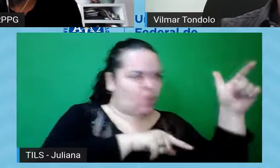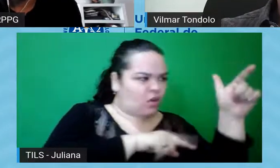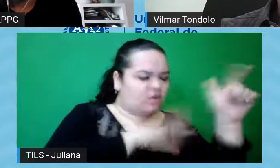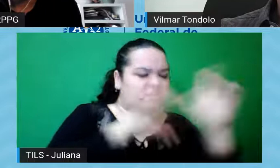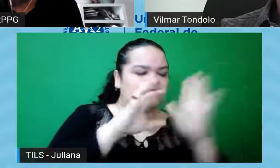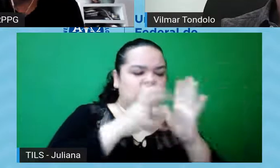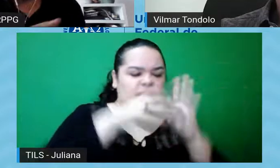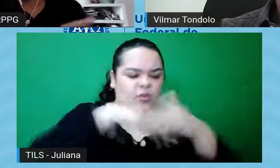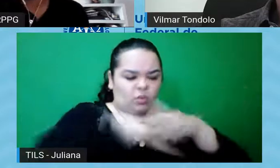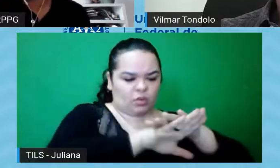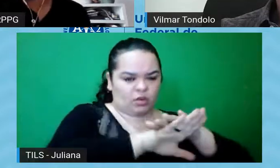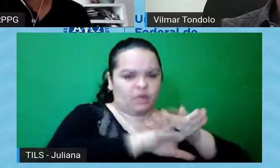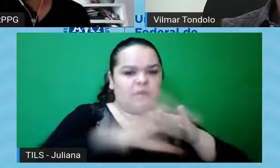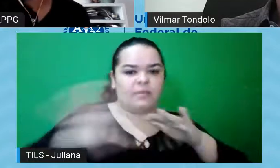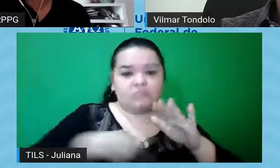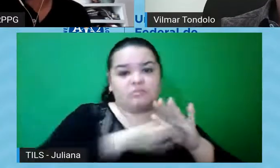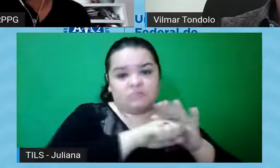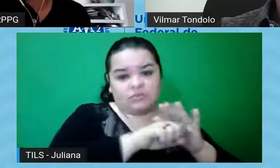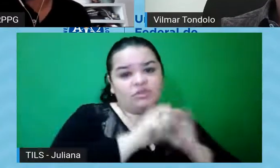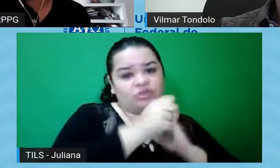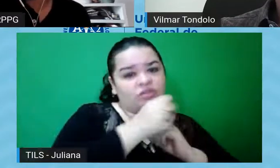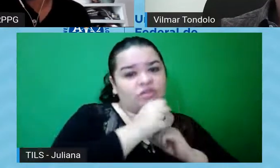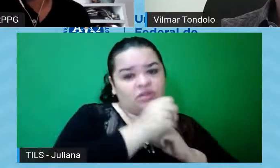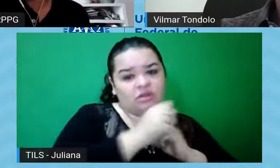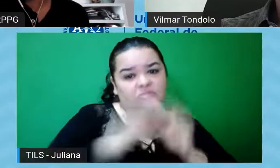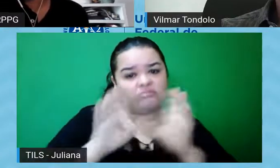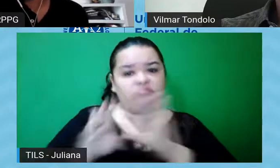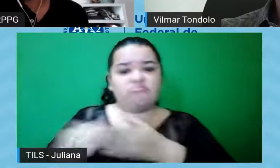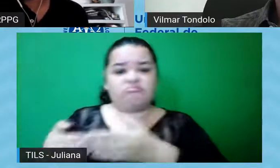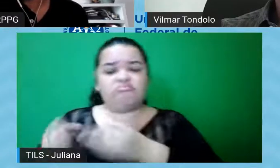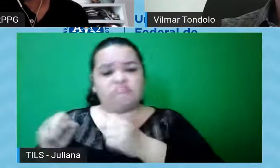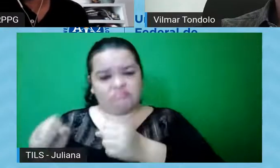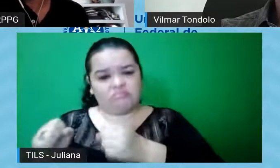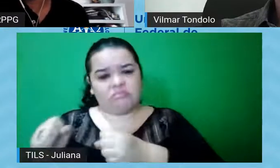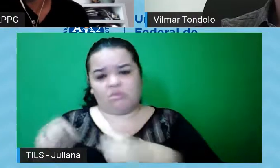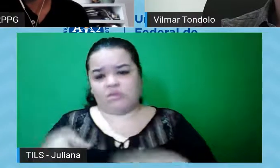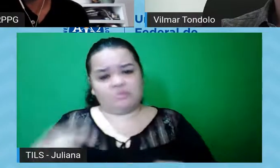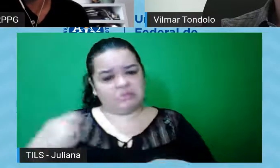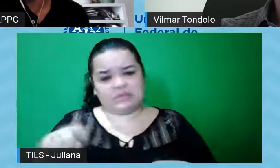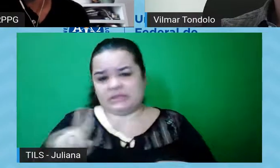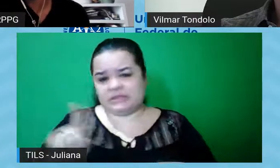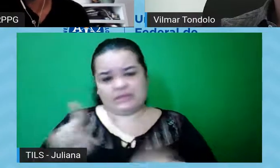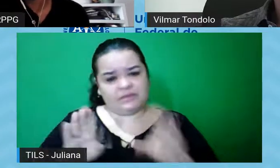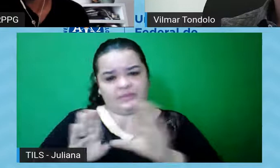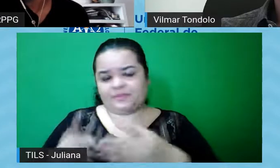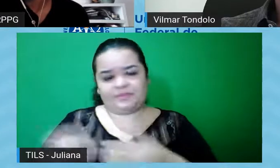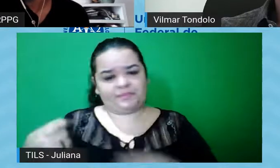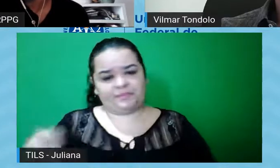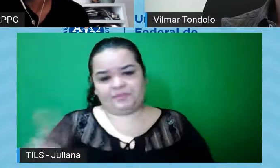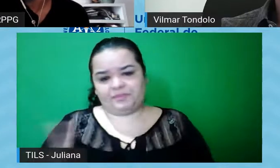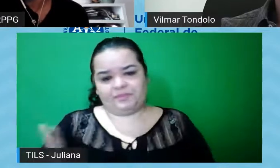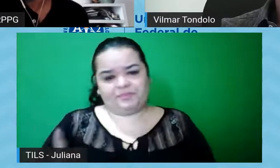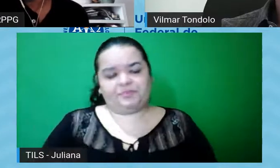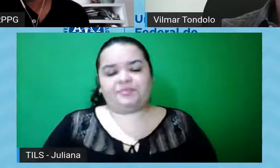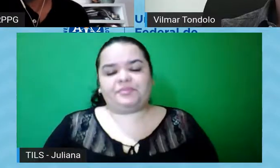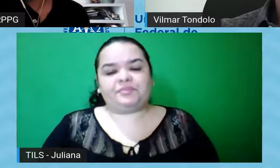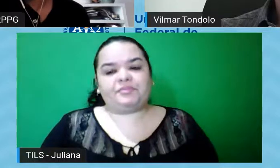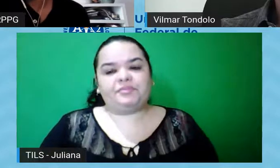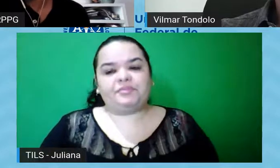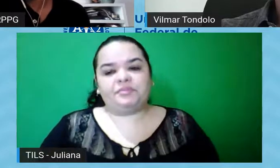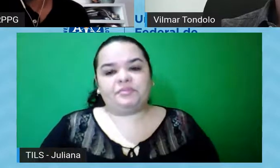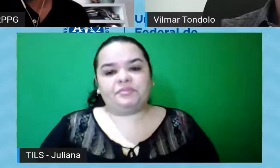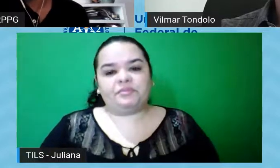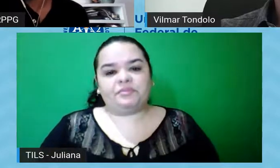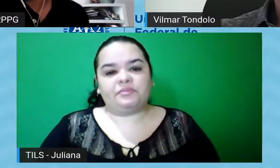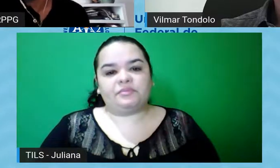ela está sendo feita com dados que já passaram pela análise do comitê, a gente não precisa submeter um novo projeto, tá, o que eu